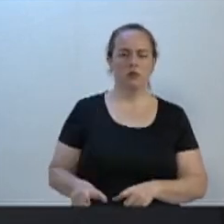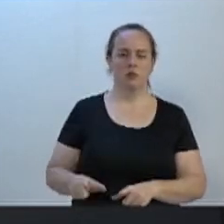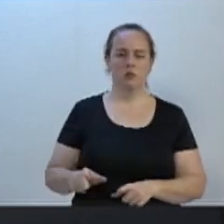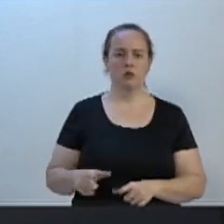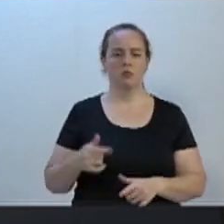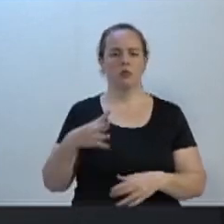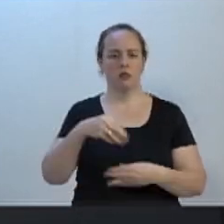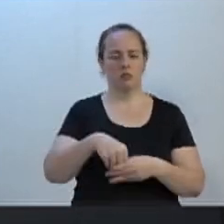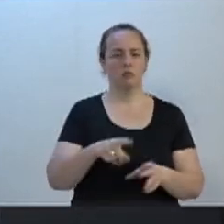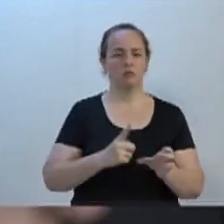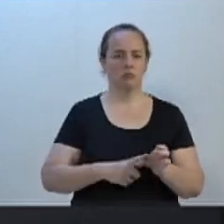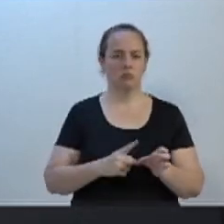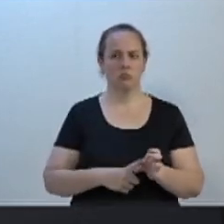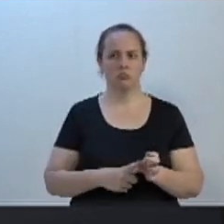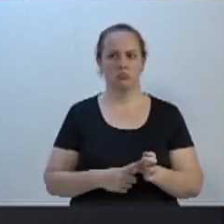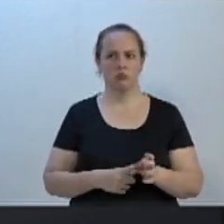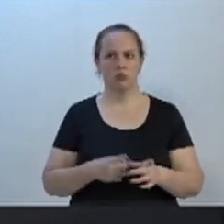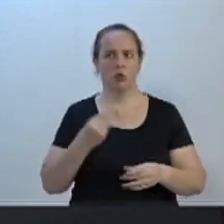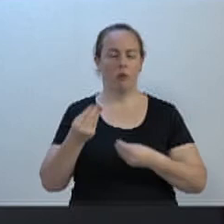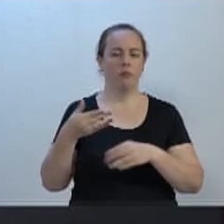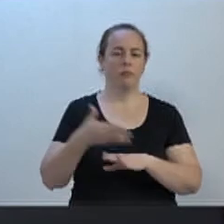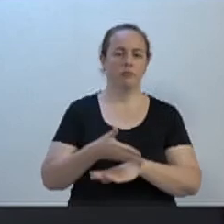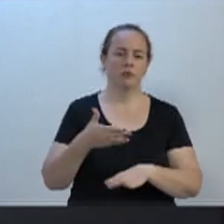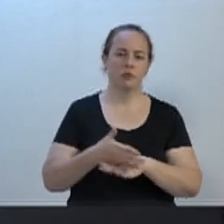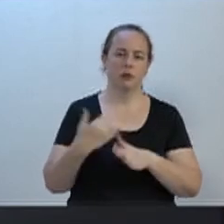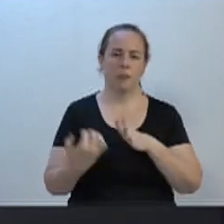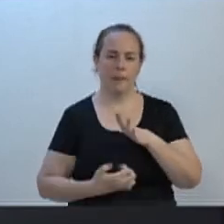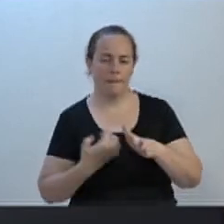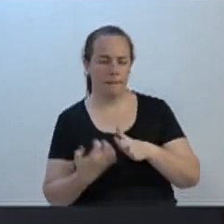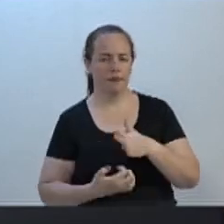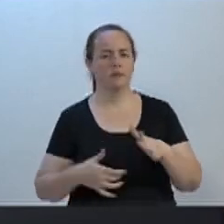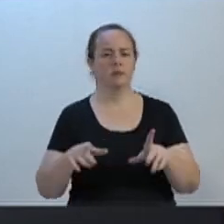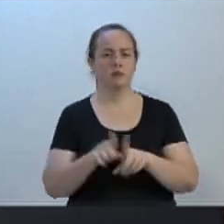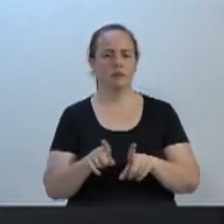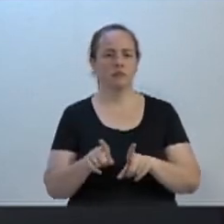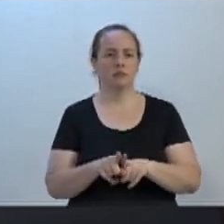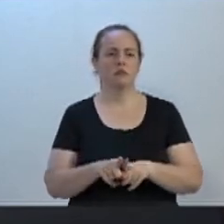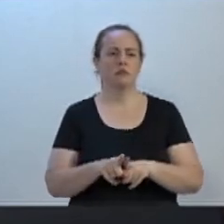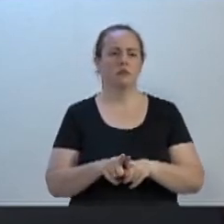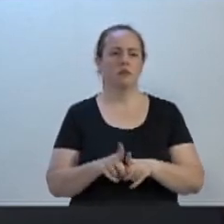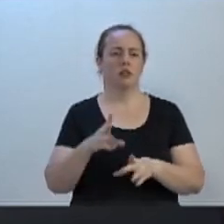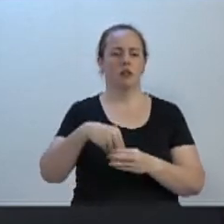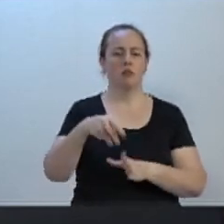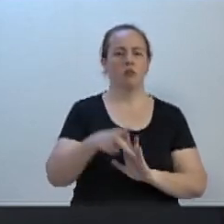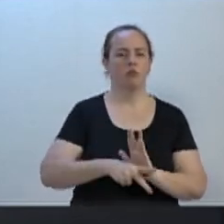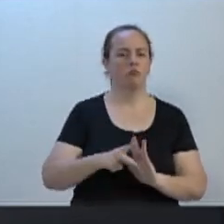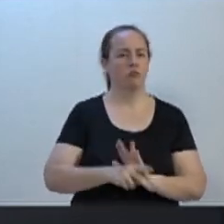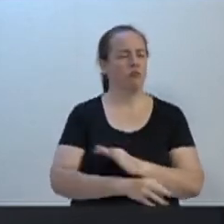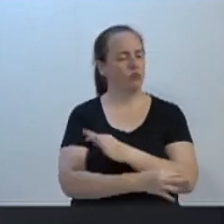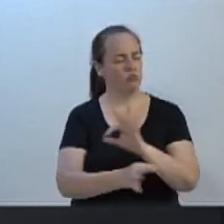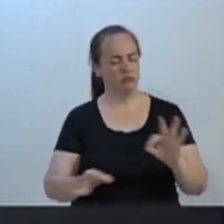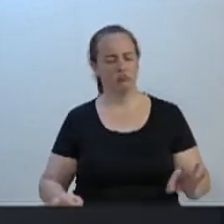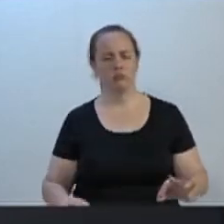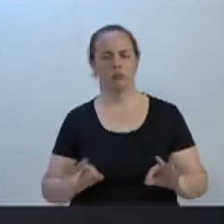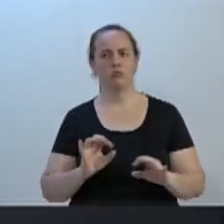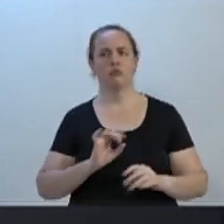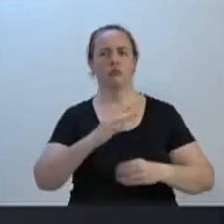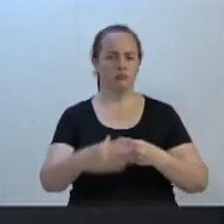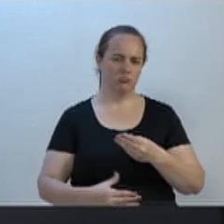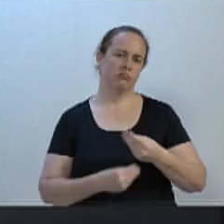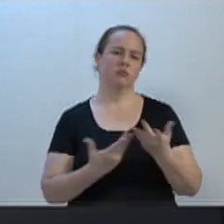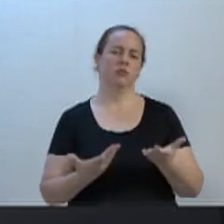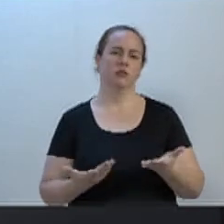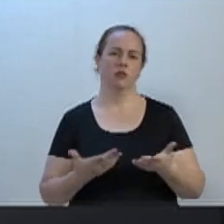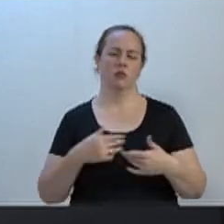no nosso município, a importância da participação dele, da empresa dele, inclusive, nesse projeto fantástico. Então, só aqui render